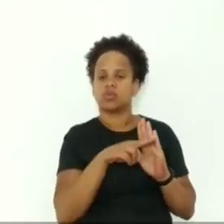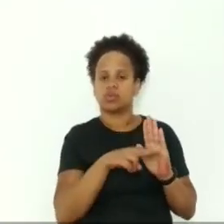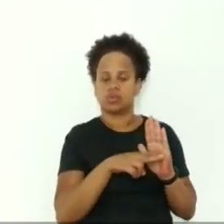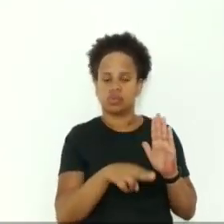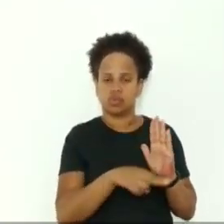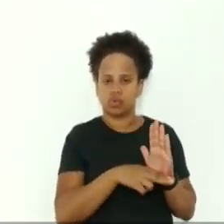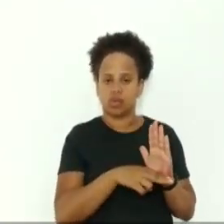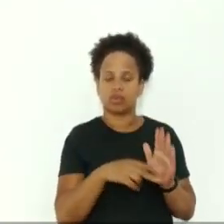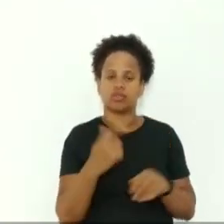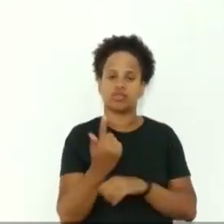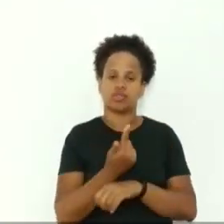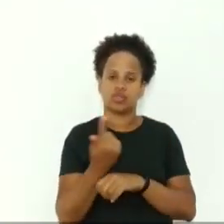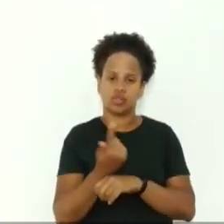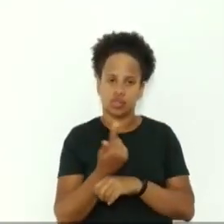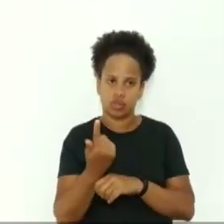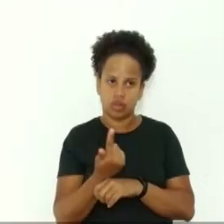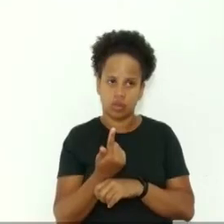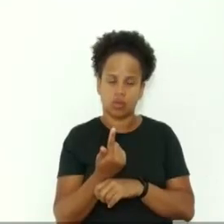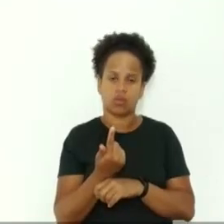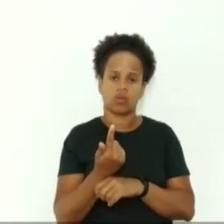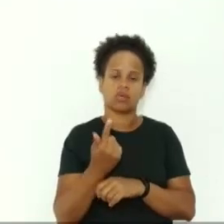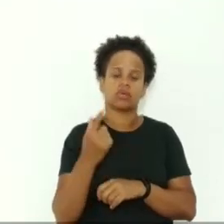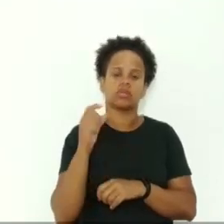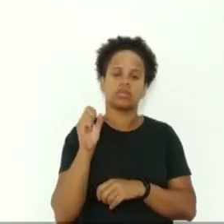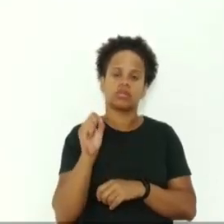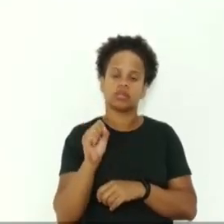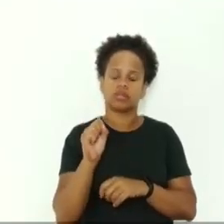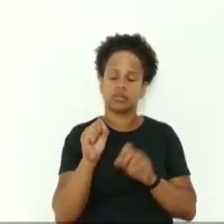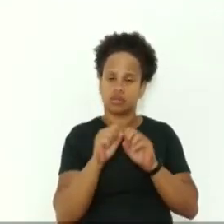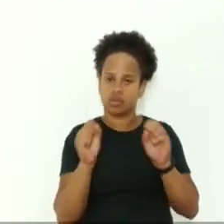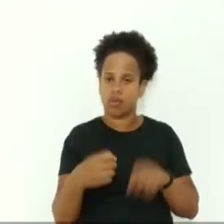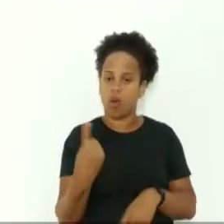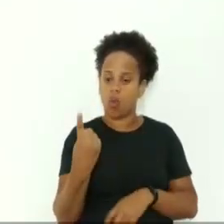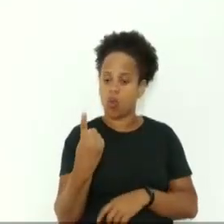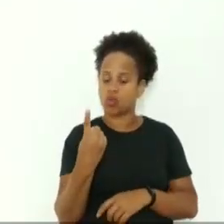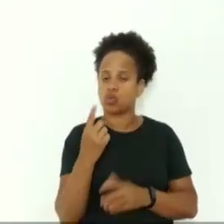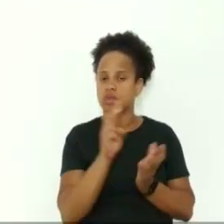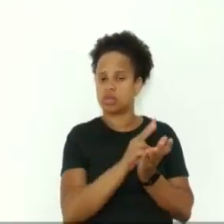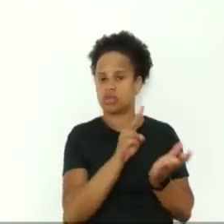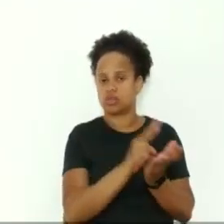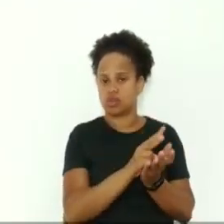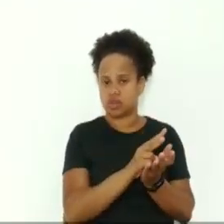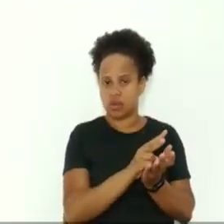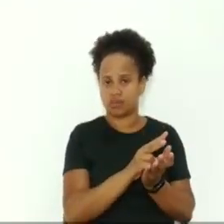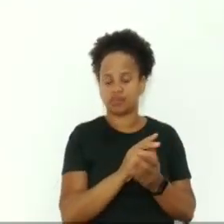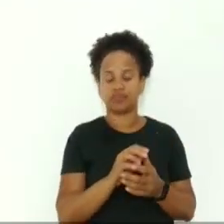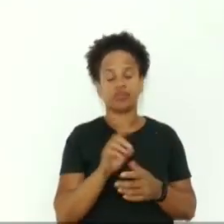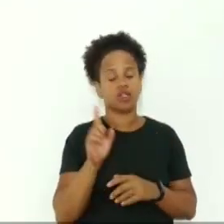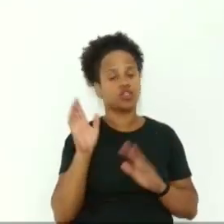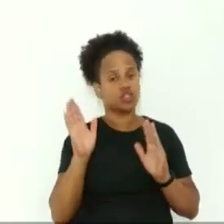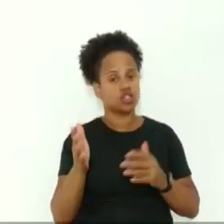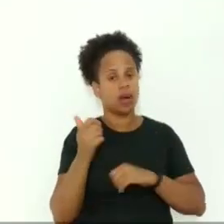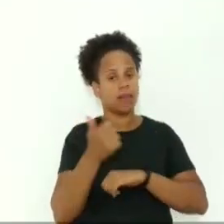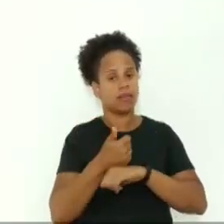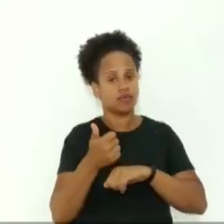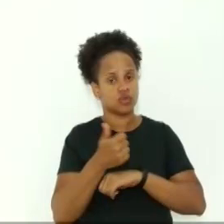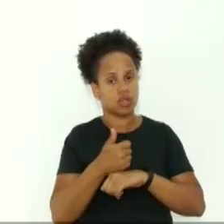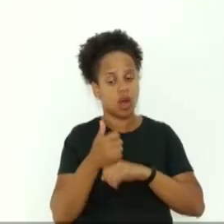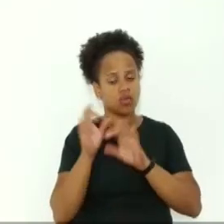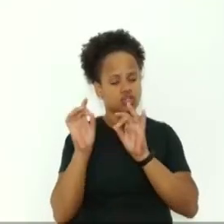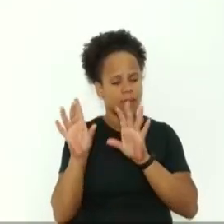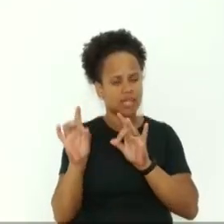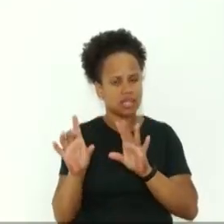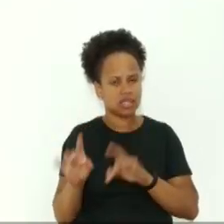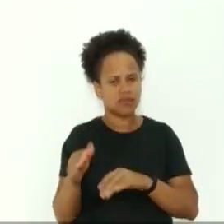gestão do sistema único de assistência social, onde já existem os profissionais específicos para atuar nesse